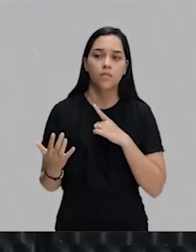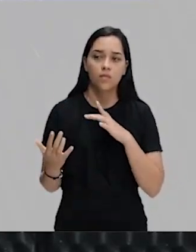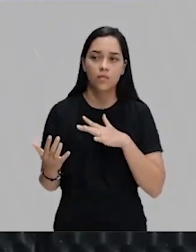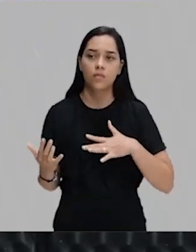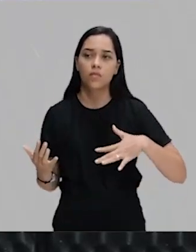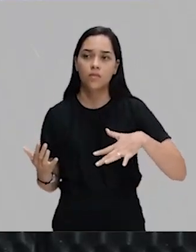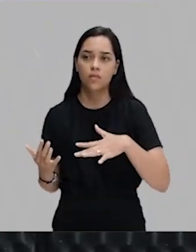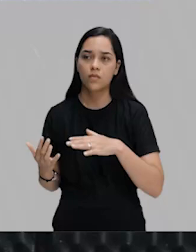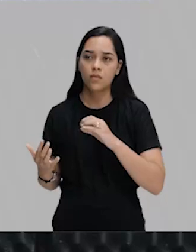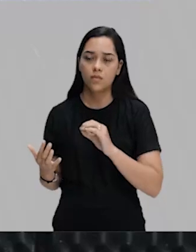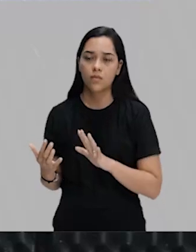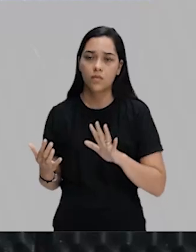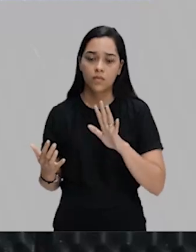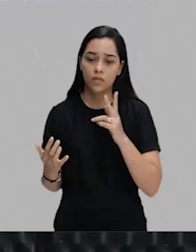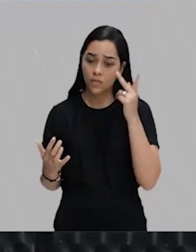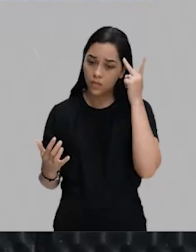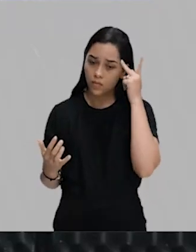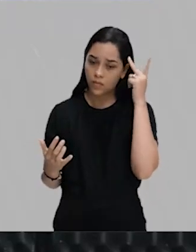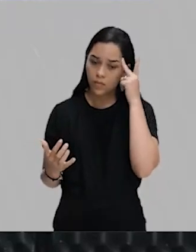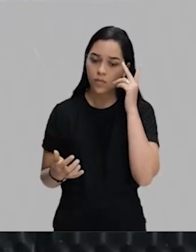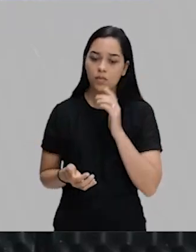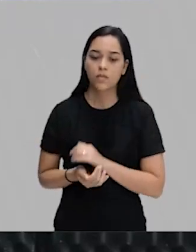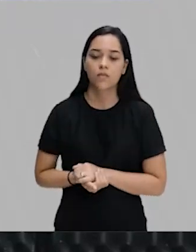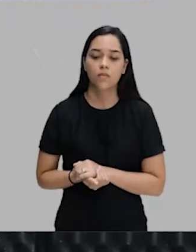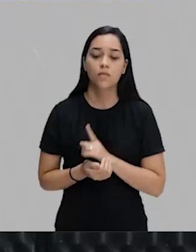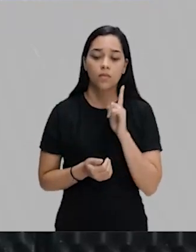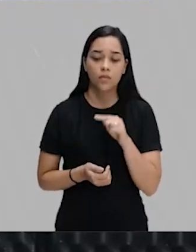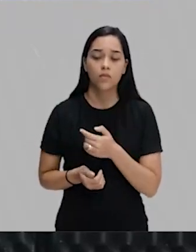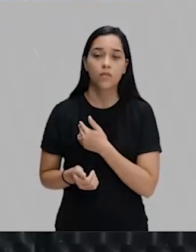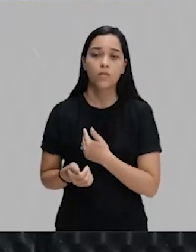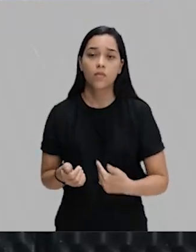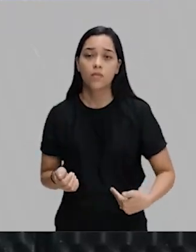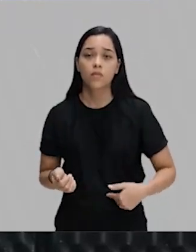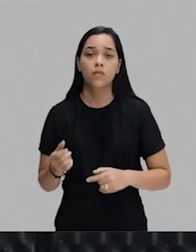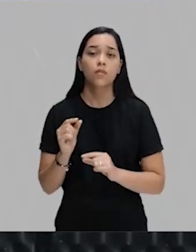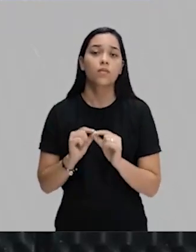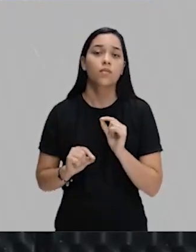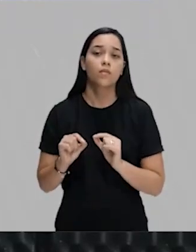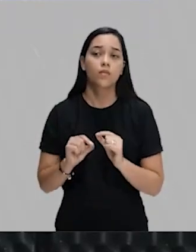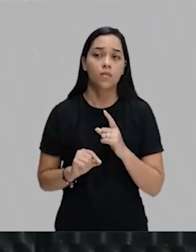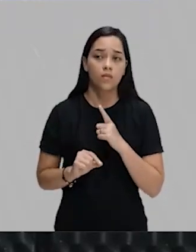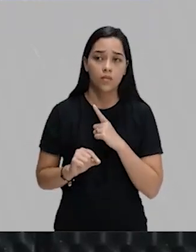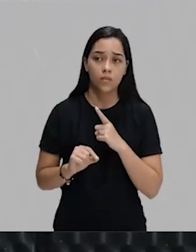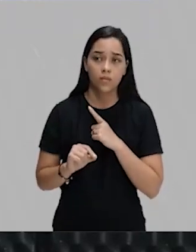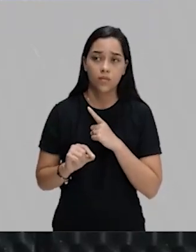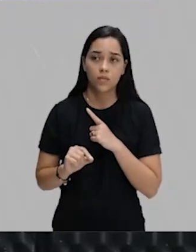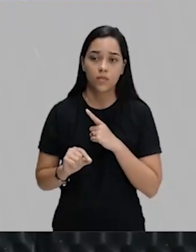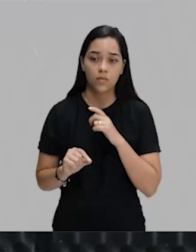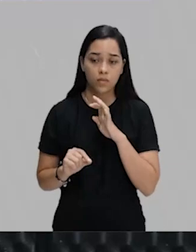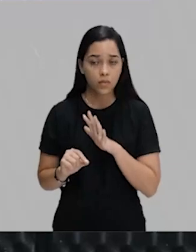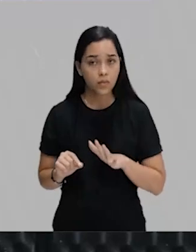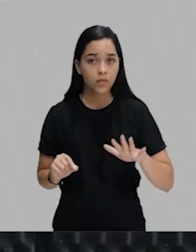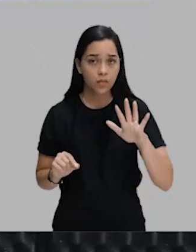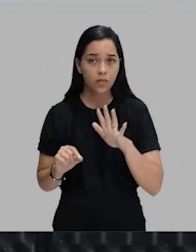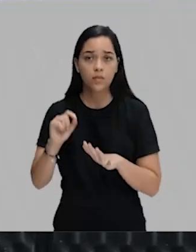região do Oeste Paulista. Então, é um Estado que, inclusive, traz o imigrante europeu.